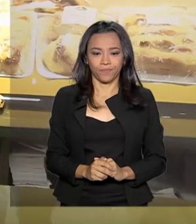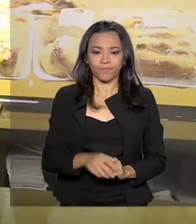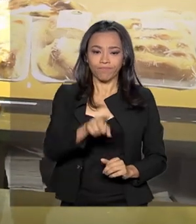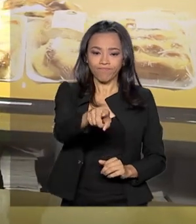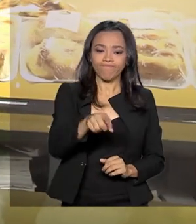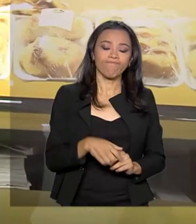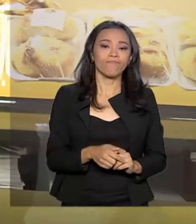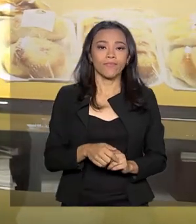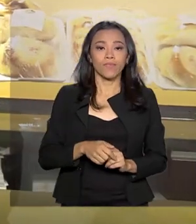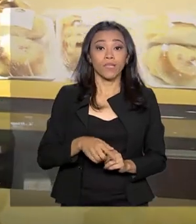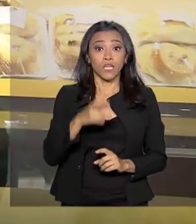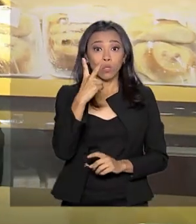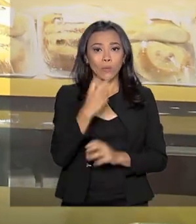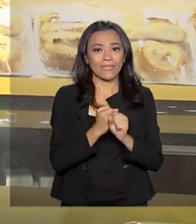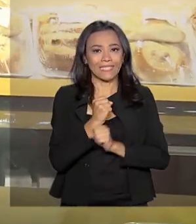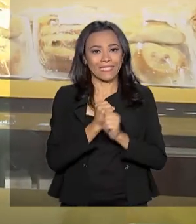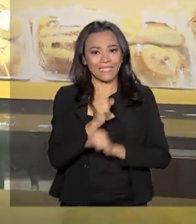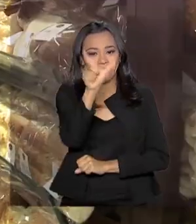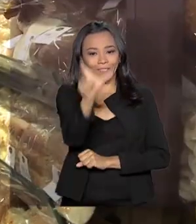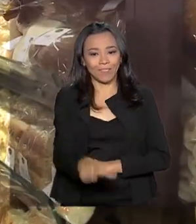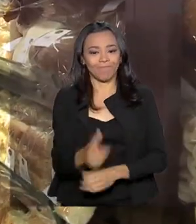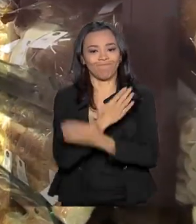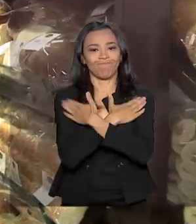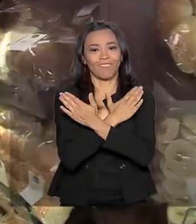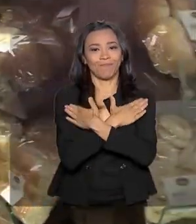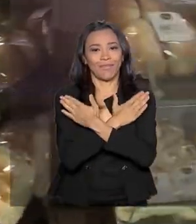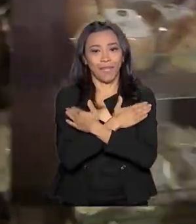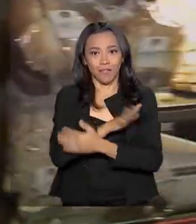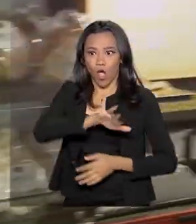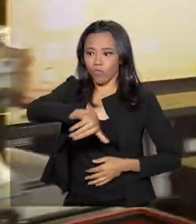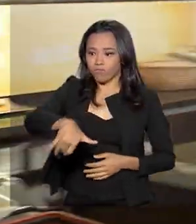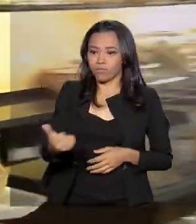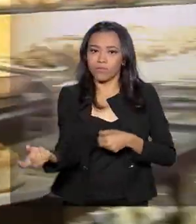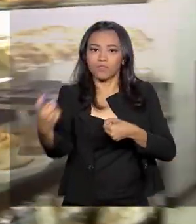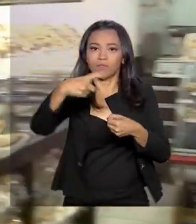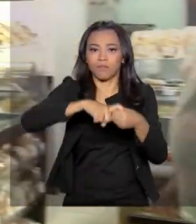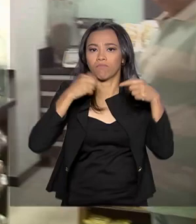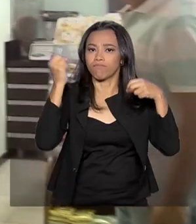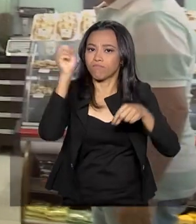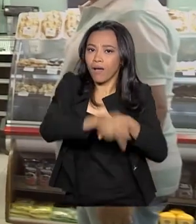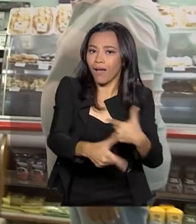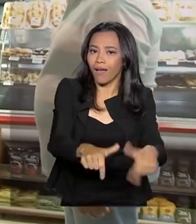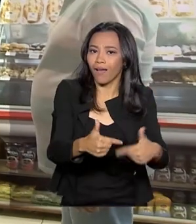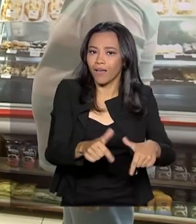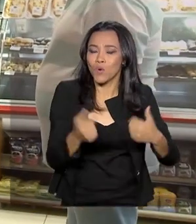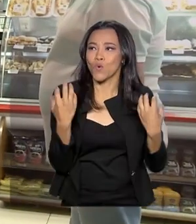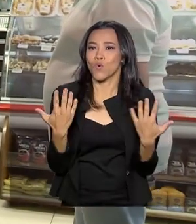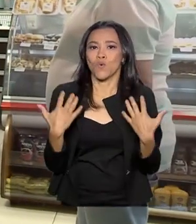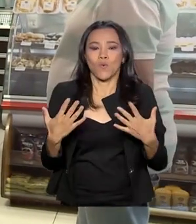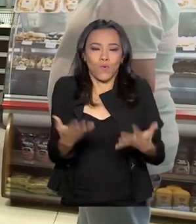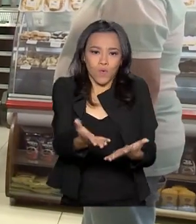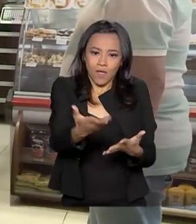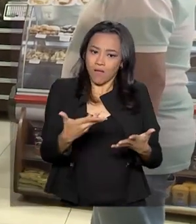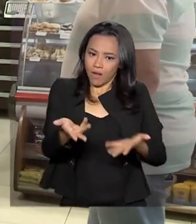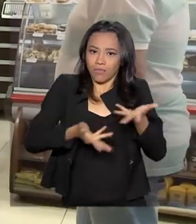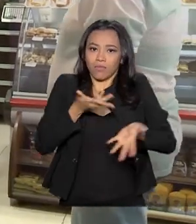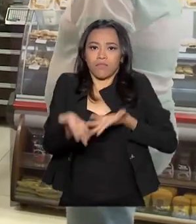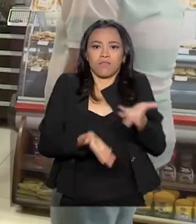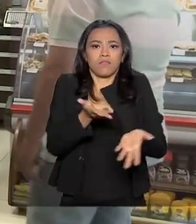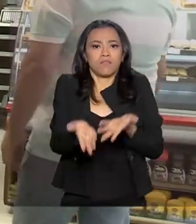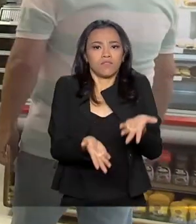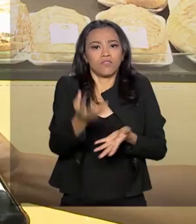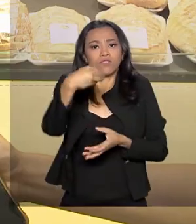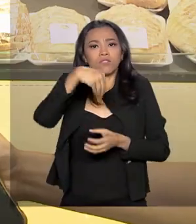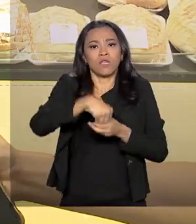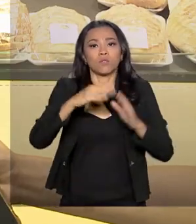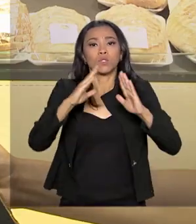Depois de mais de dois anos de desemprego, a oportunidade de voltar ao mercado chegou com uma vaga de atendente em uma padaria de